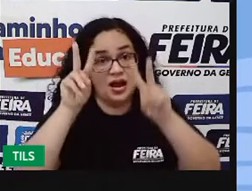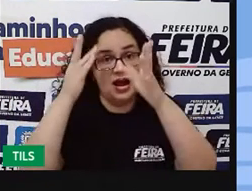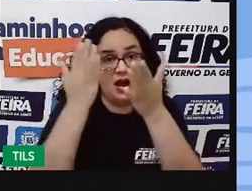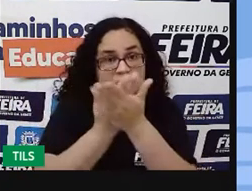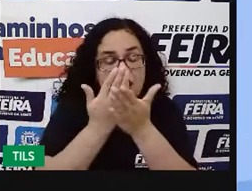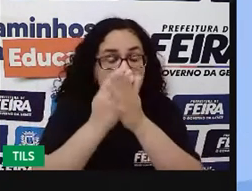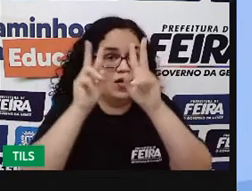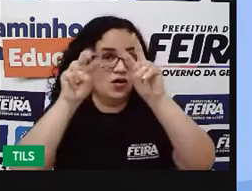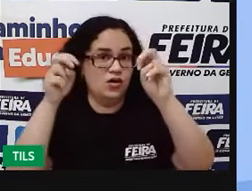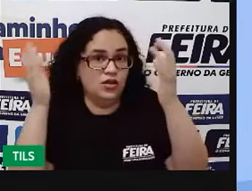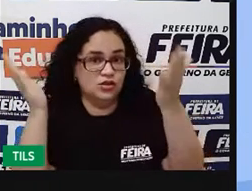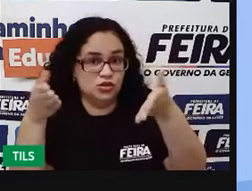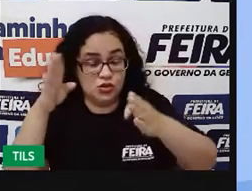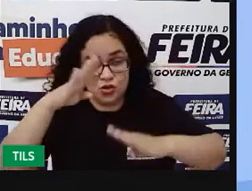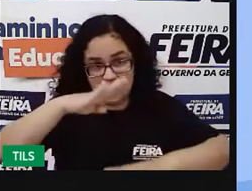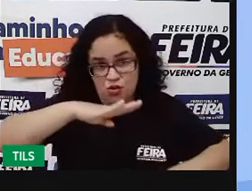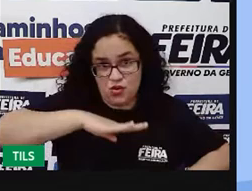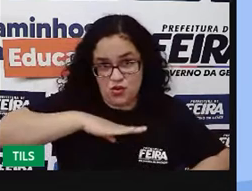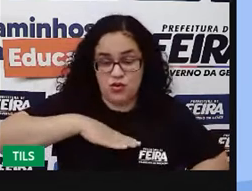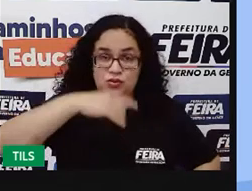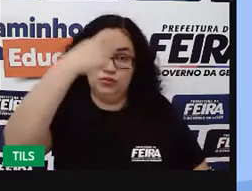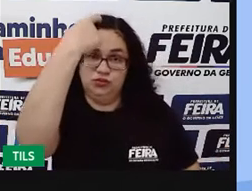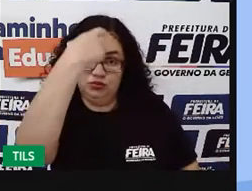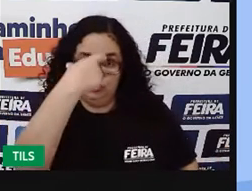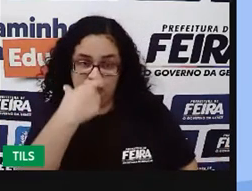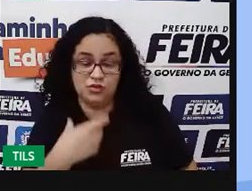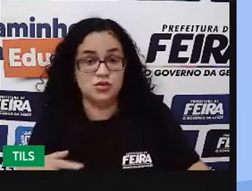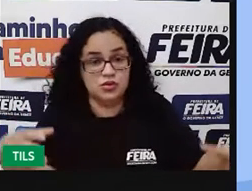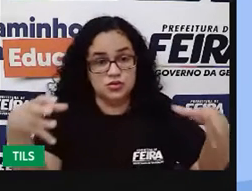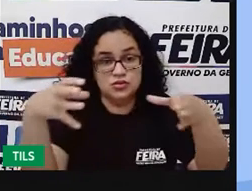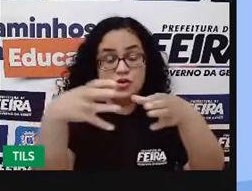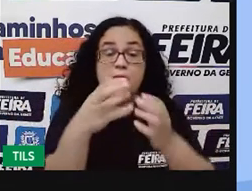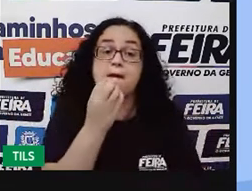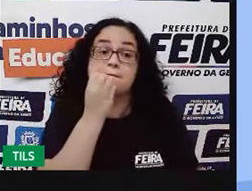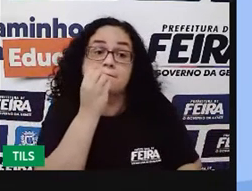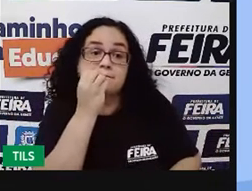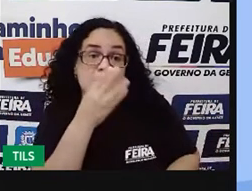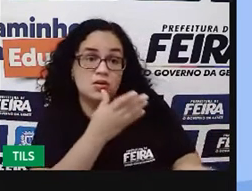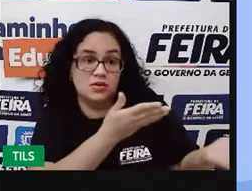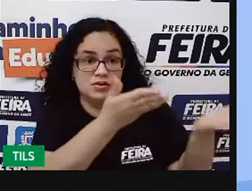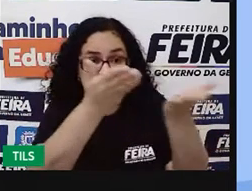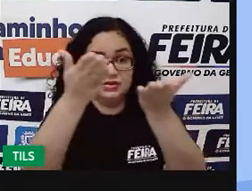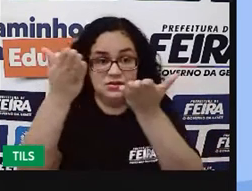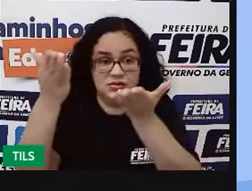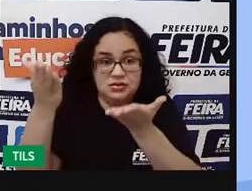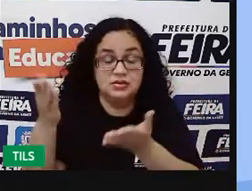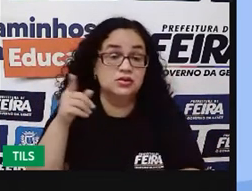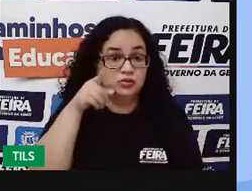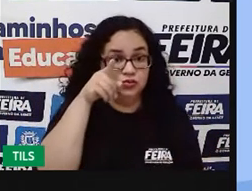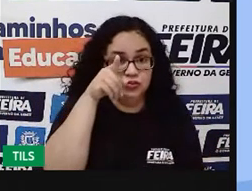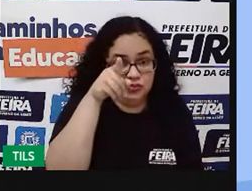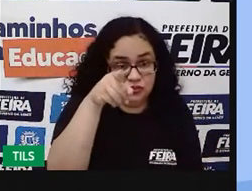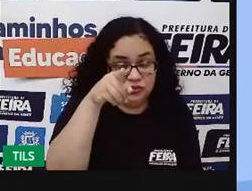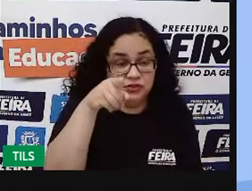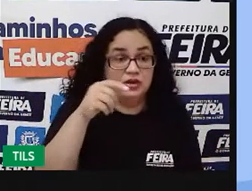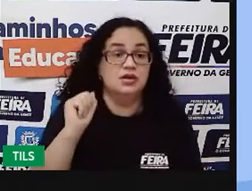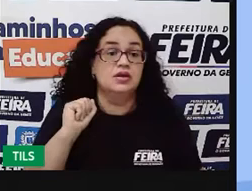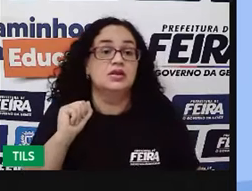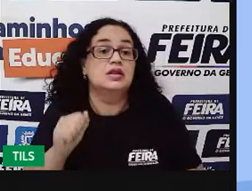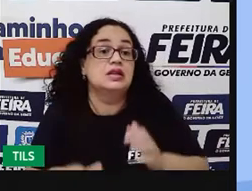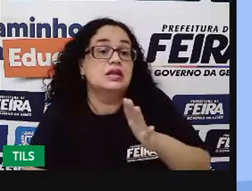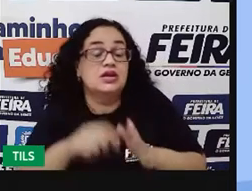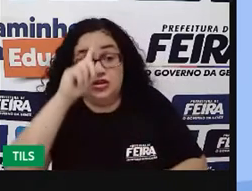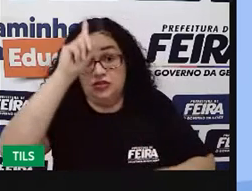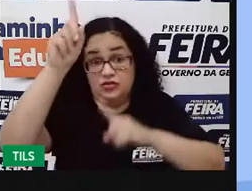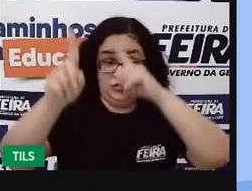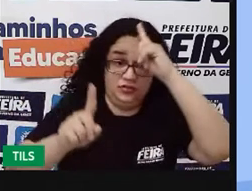coletiva. E aí, para dar as boas-vindas a vocês, eu apresento a Madame Walker, que foi a inventora do